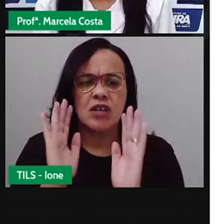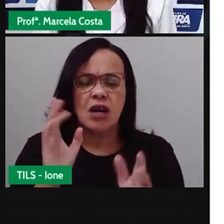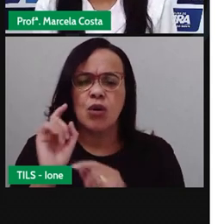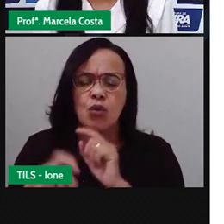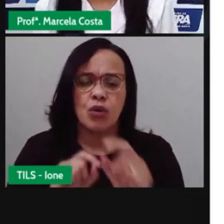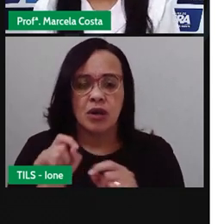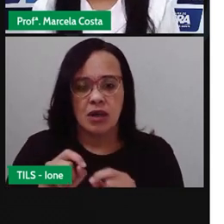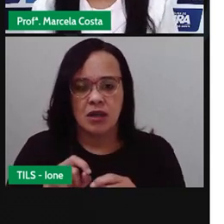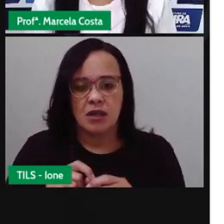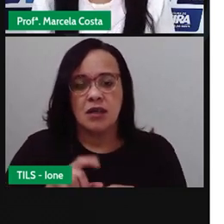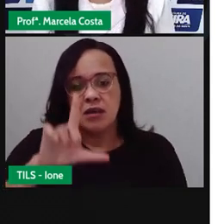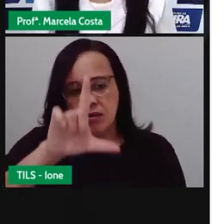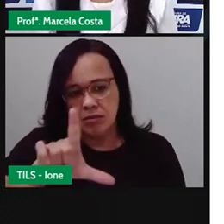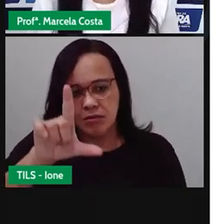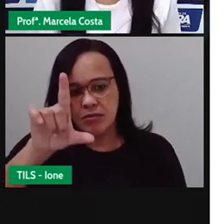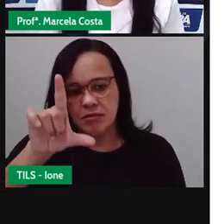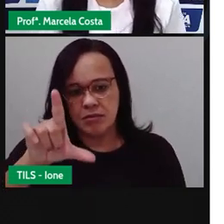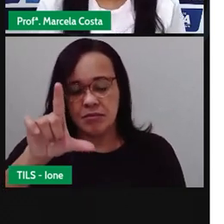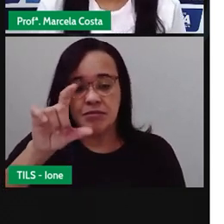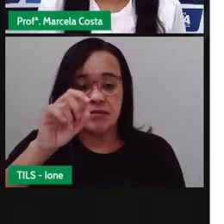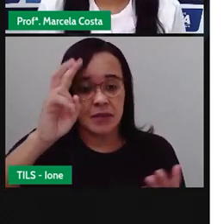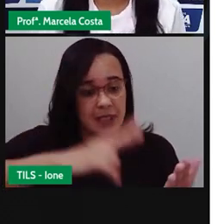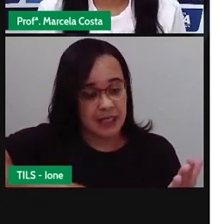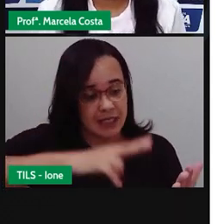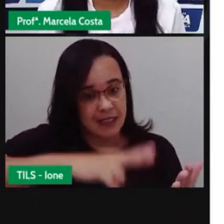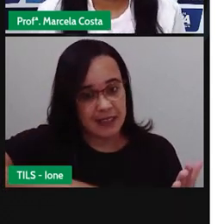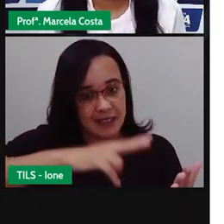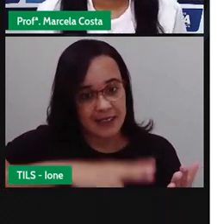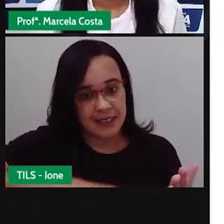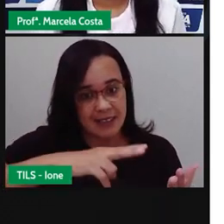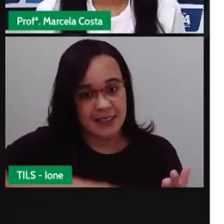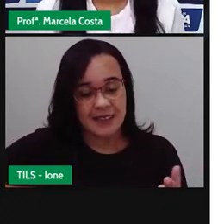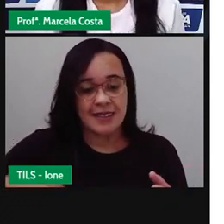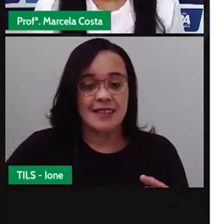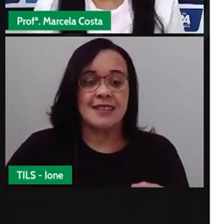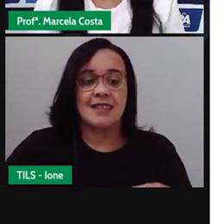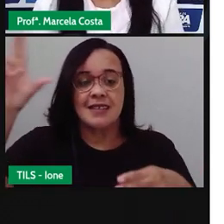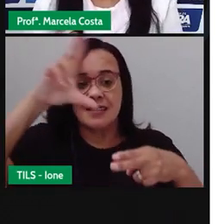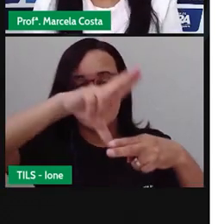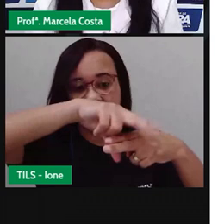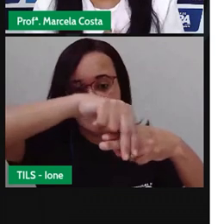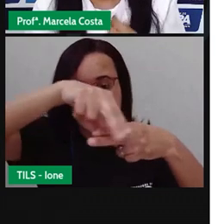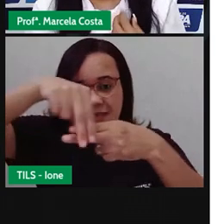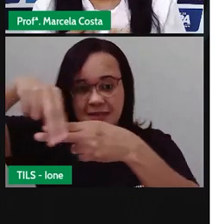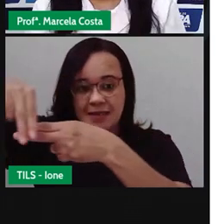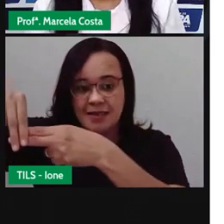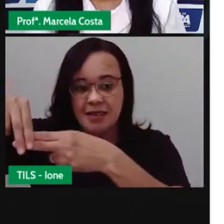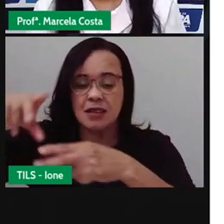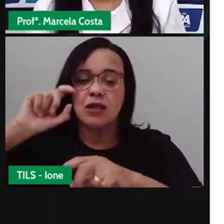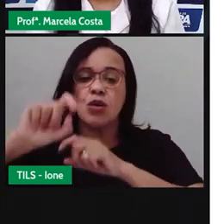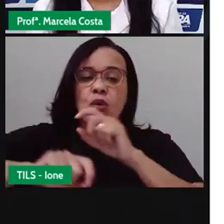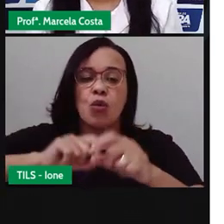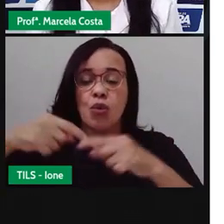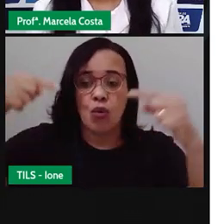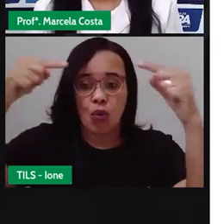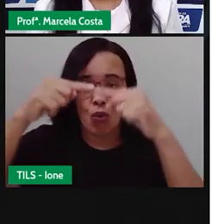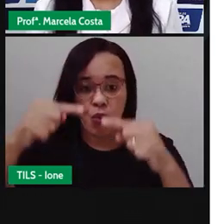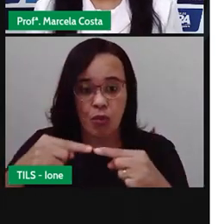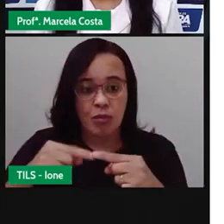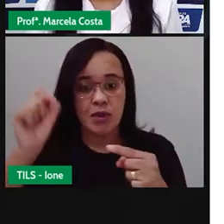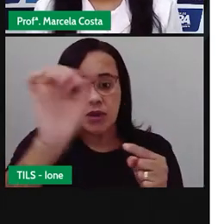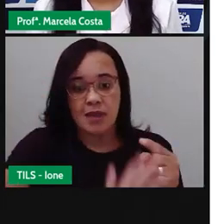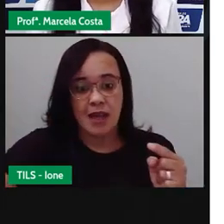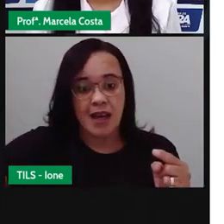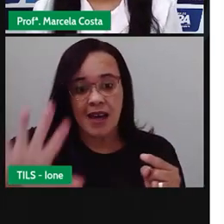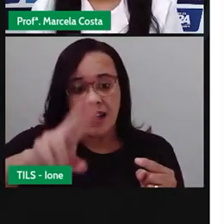literatura de cordel é típica da região nordeste e que ela retrata, além de seus vestes,